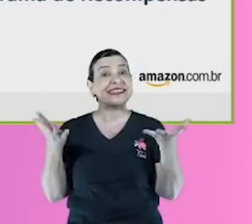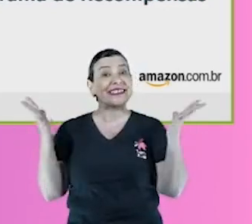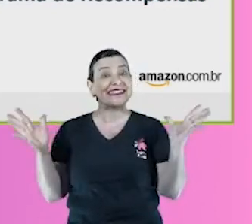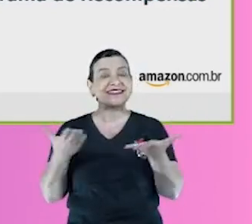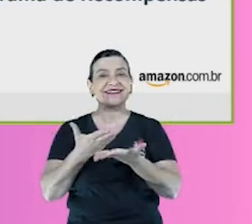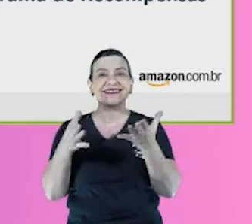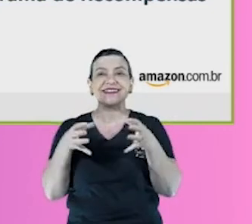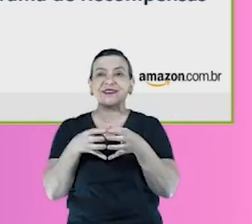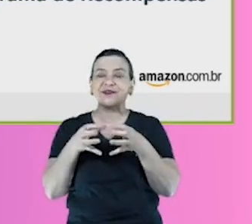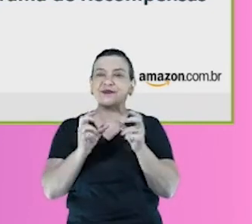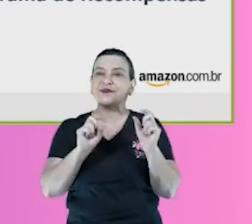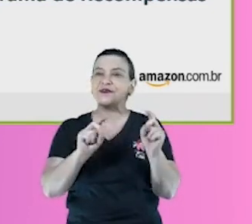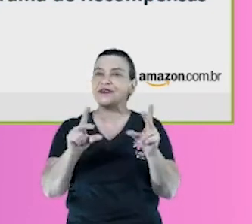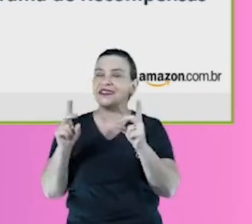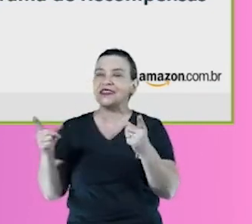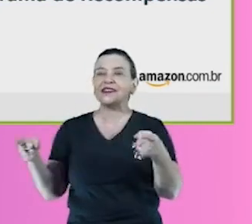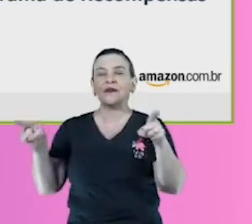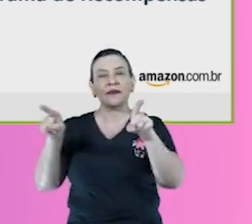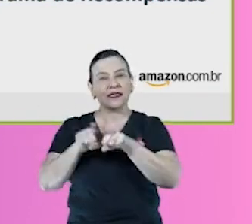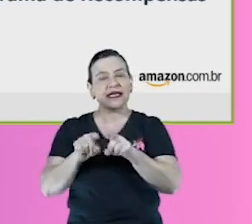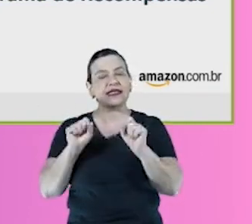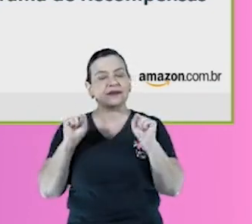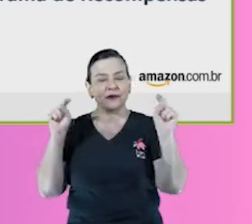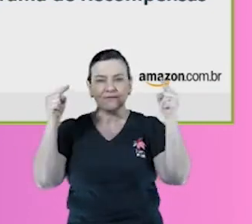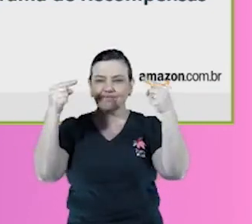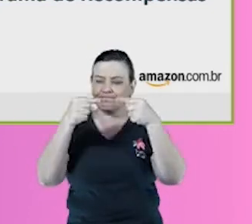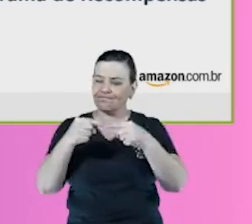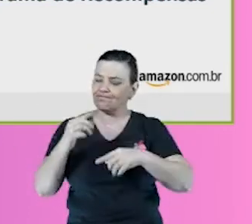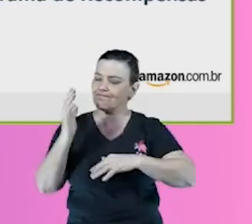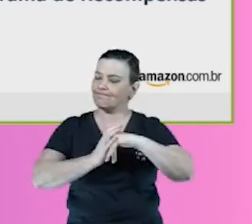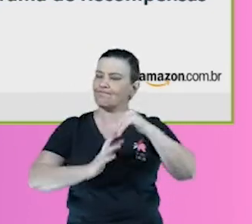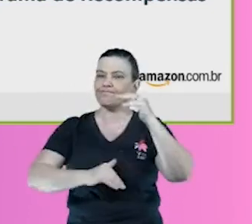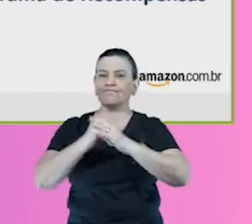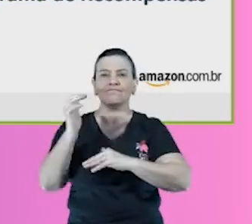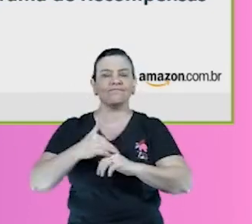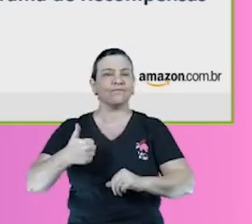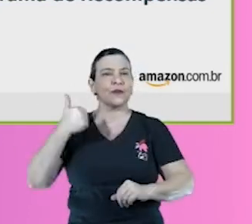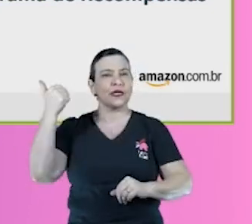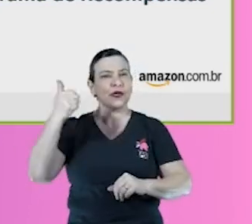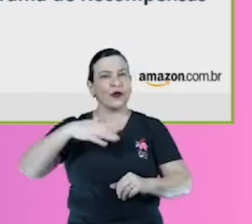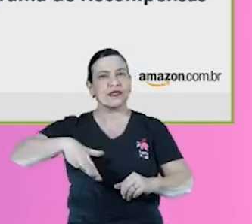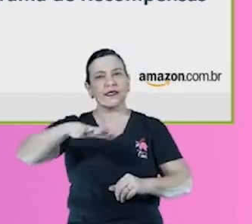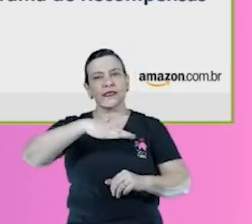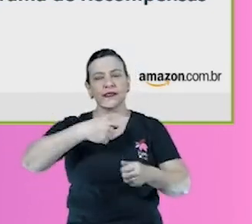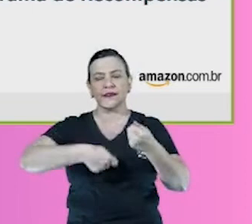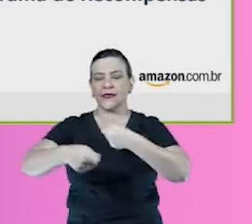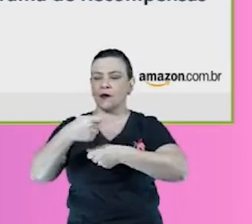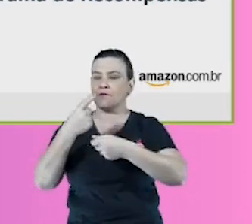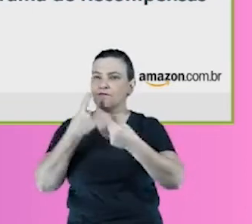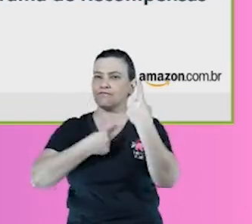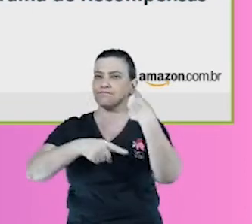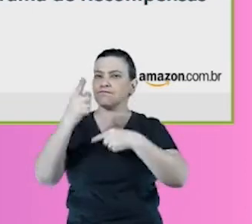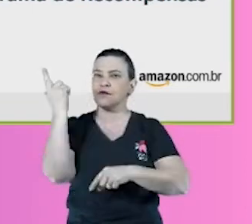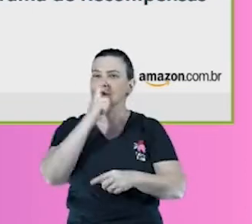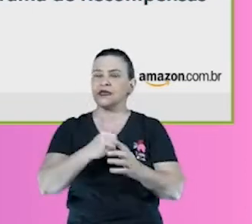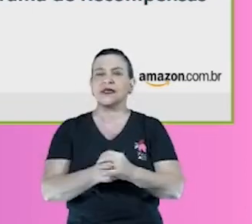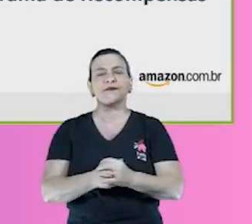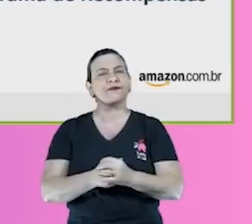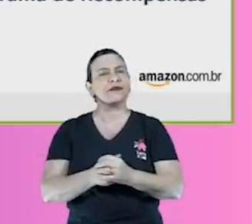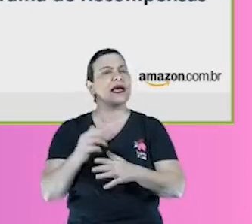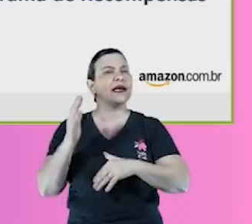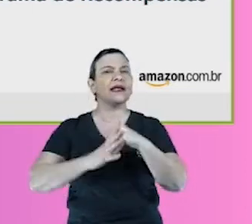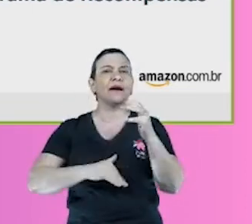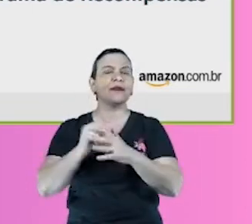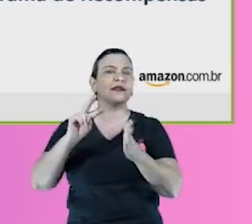parceiros apliquem as melhores práticas no seu negócio pra serem bem-sucedidos. Então, o que isso significa na prática? Que,